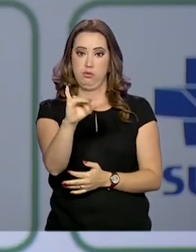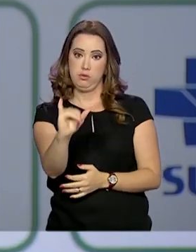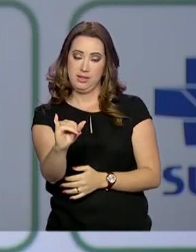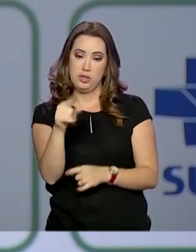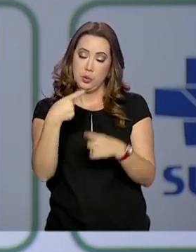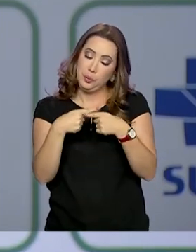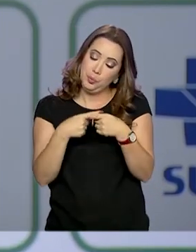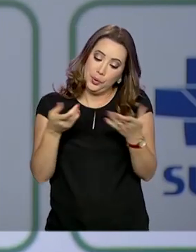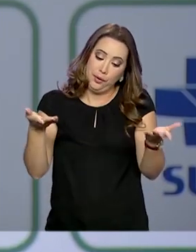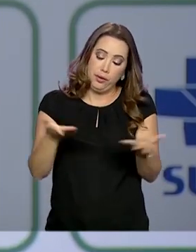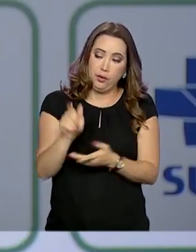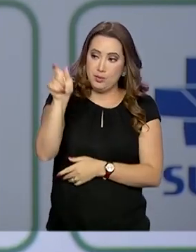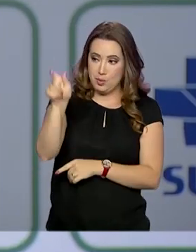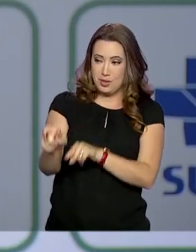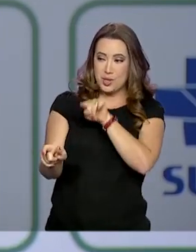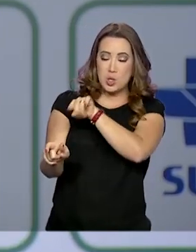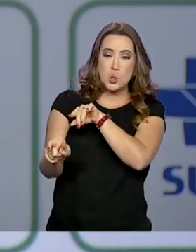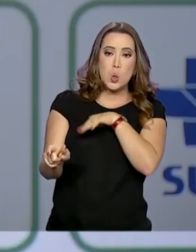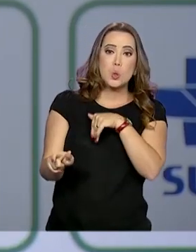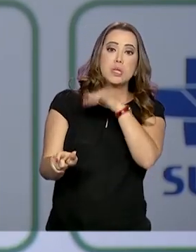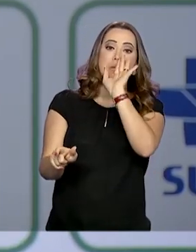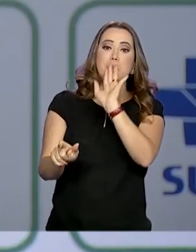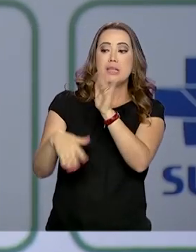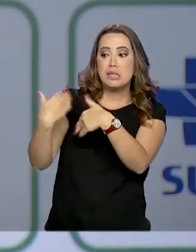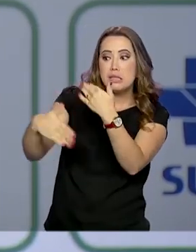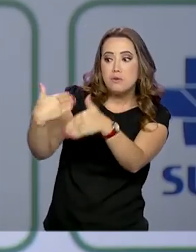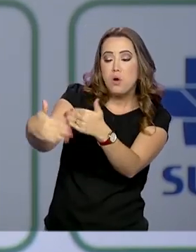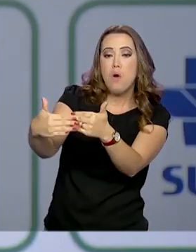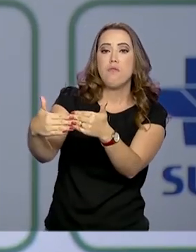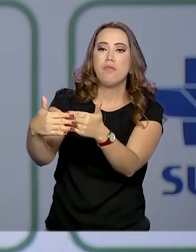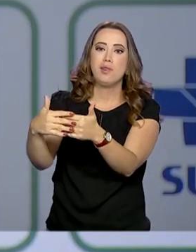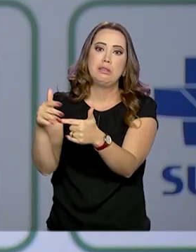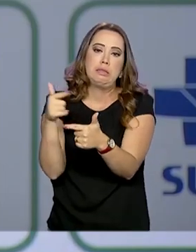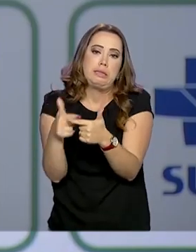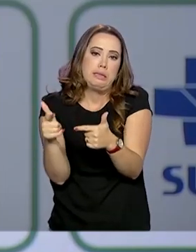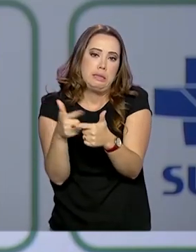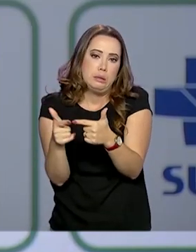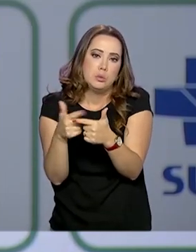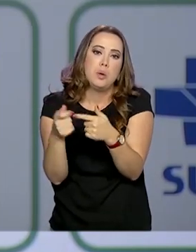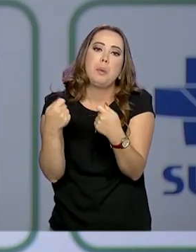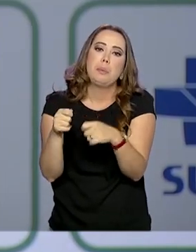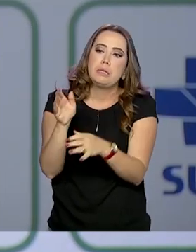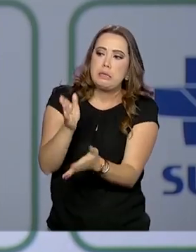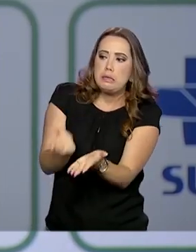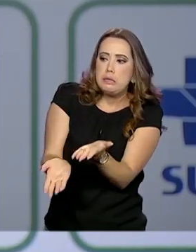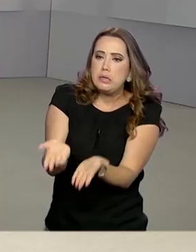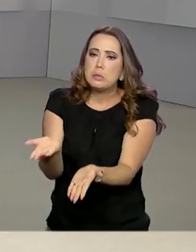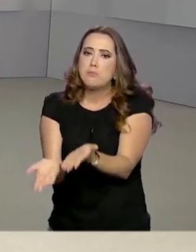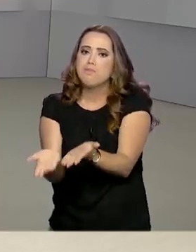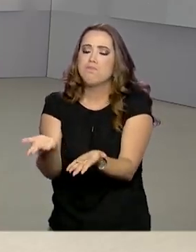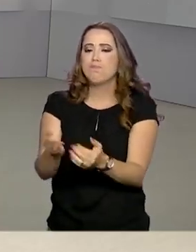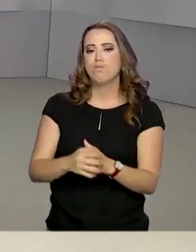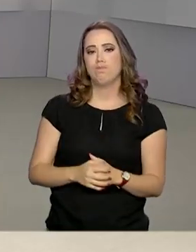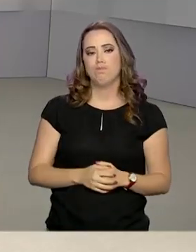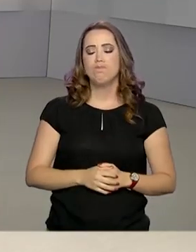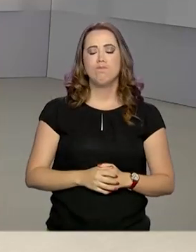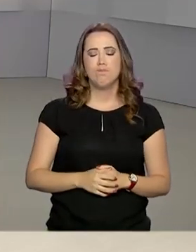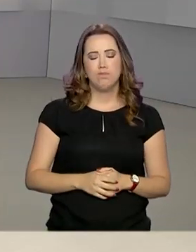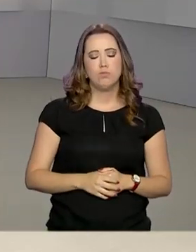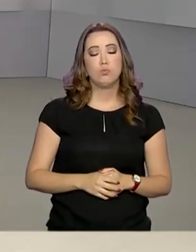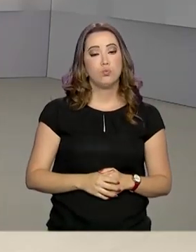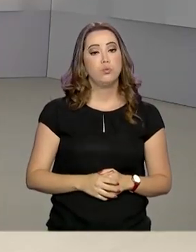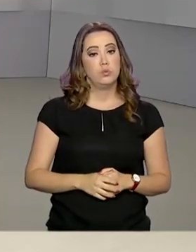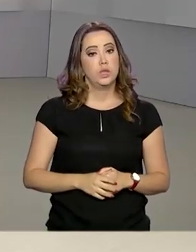infelizmente, são os que desenvolvem a maior necessidade de cuidado intensivo. O